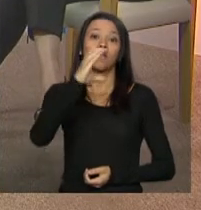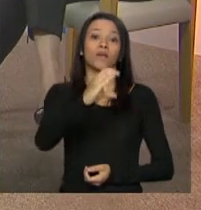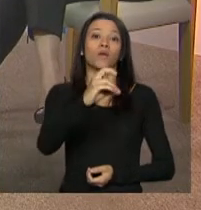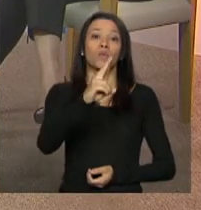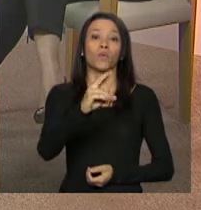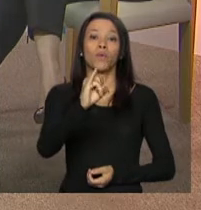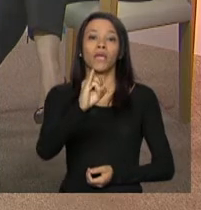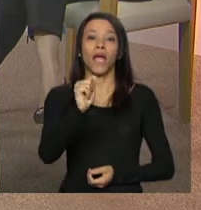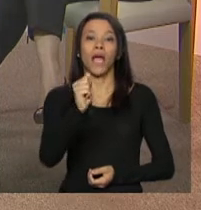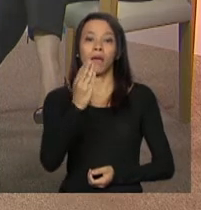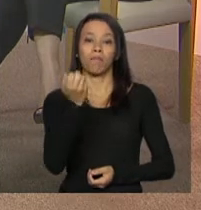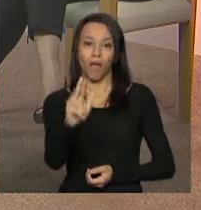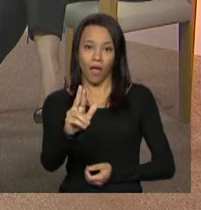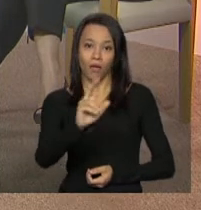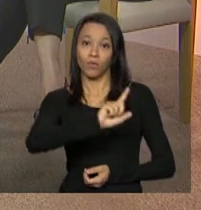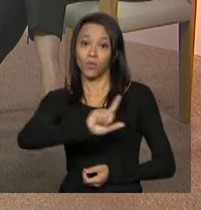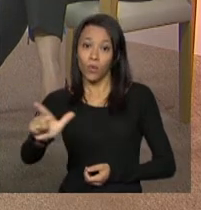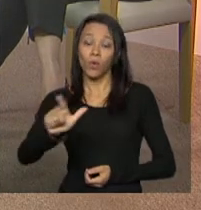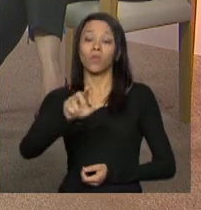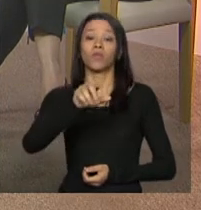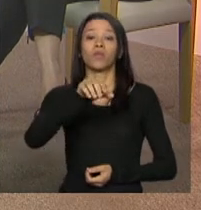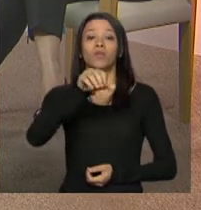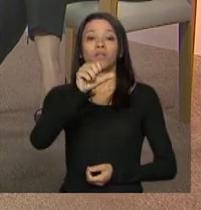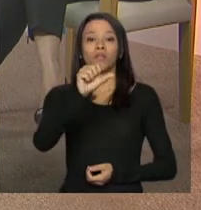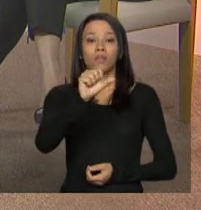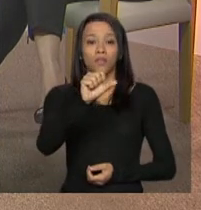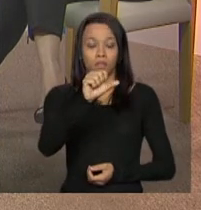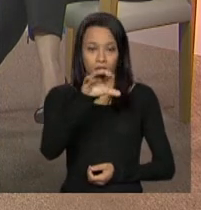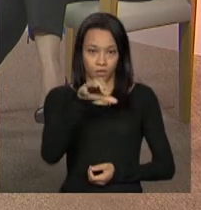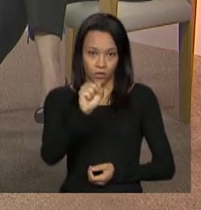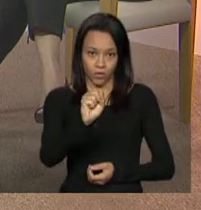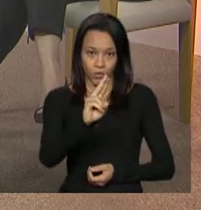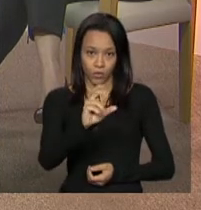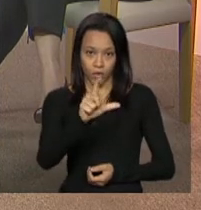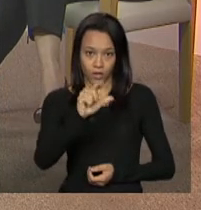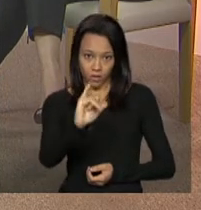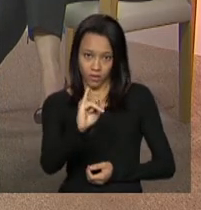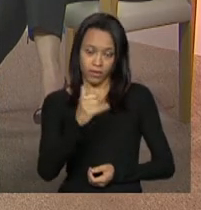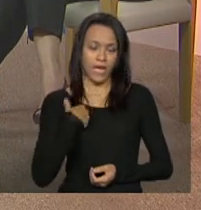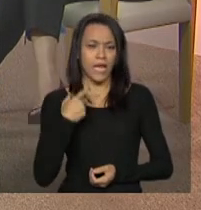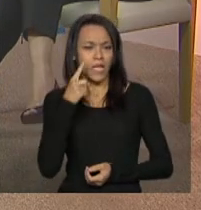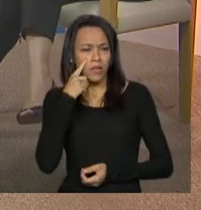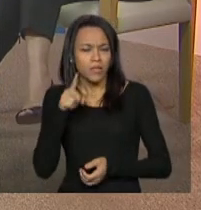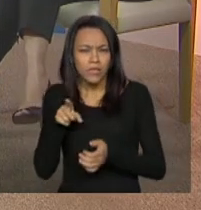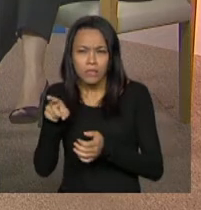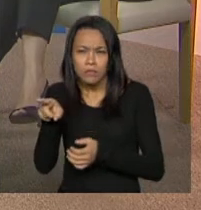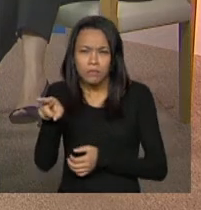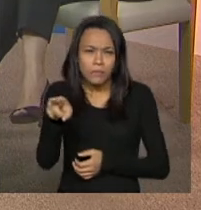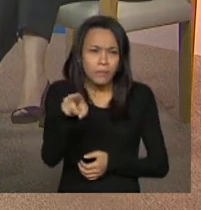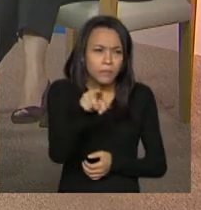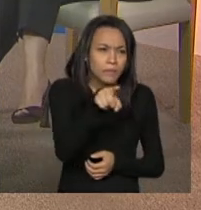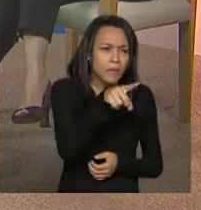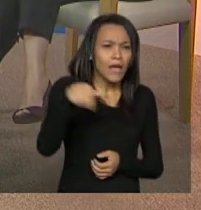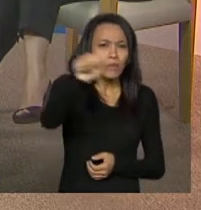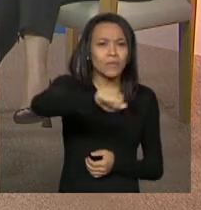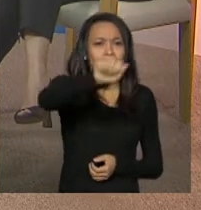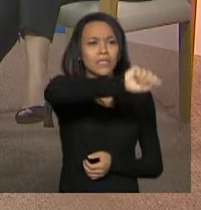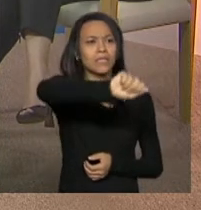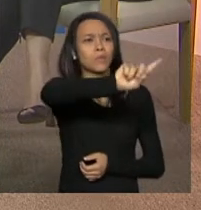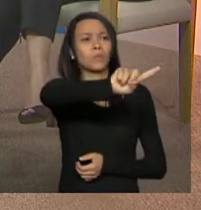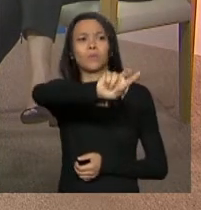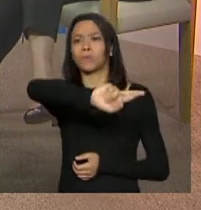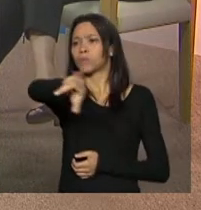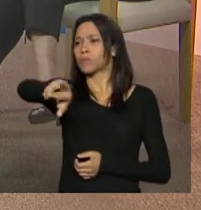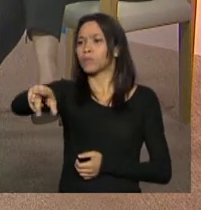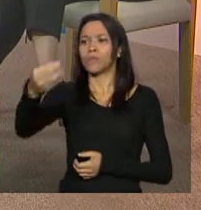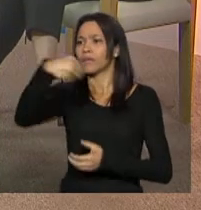Grosso Sueli Martins Carla ela faz o seguinte questionamento identifiquei algumas entidades que não tem mais atuação na assistência social e estão no que meias